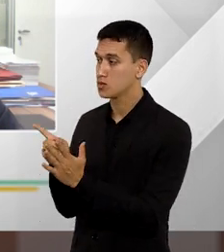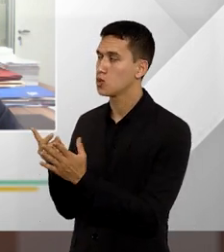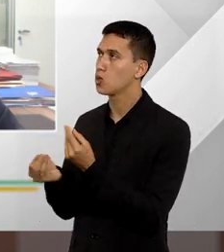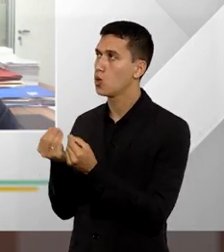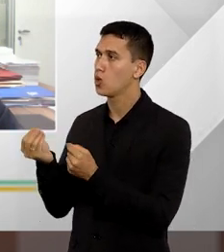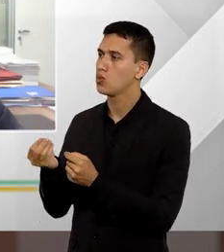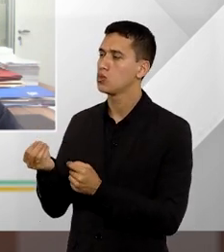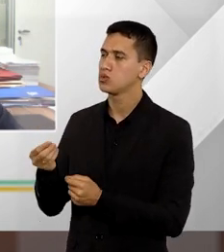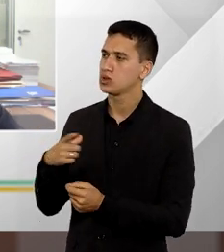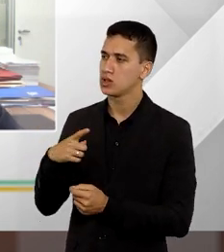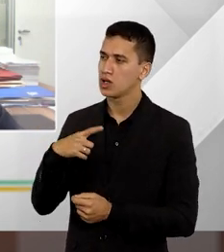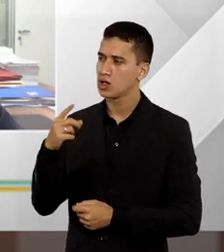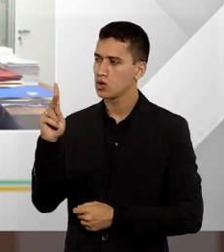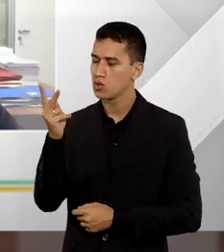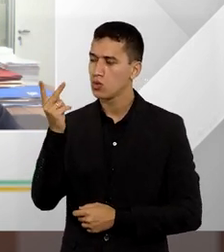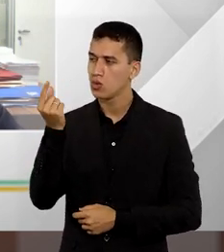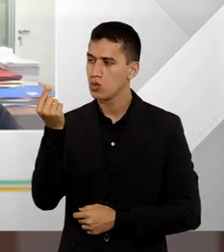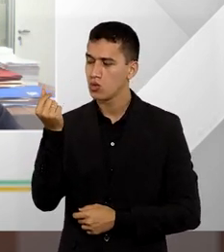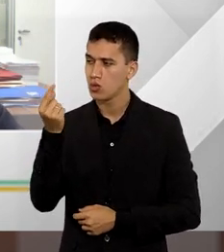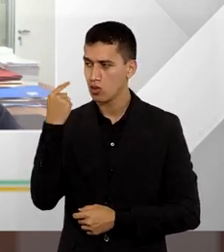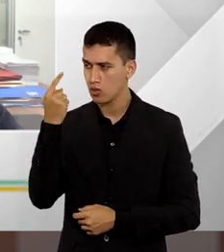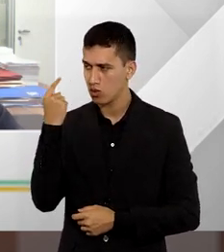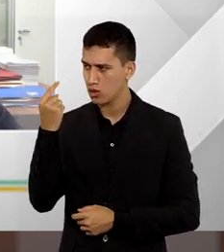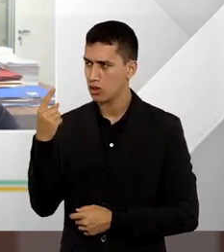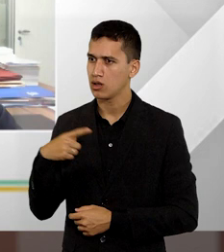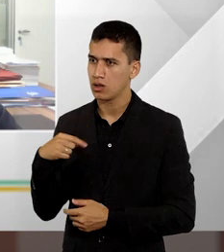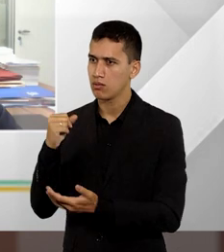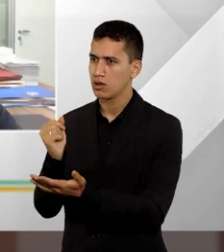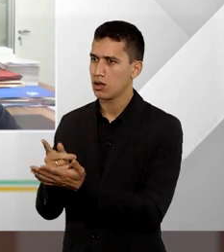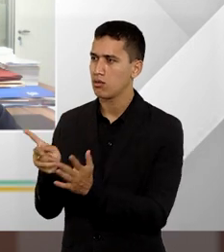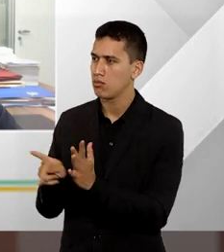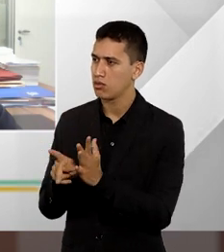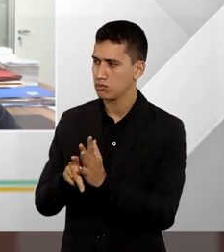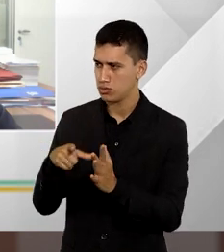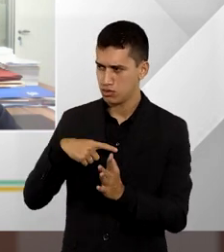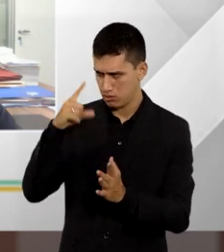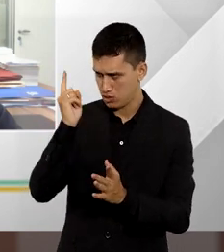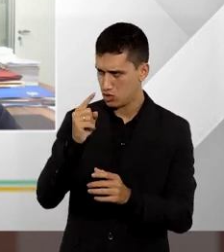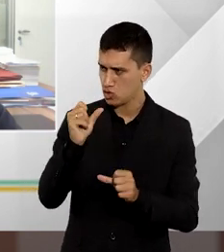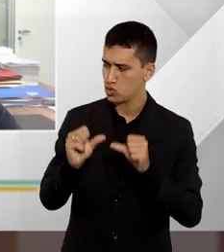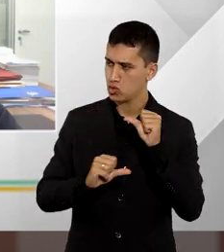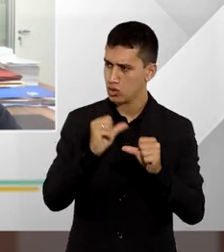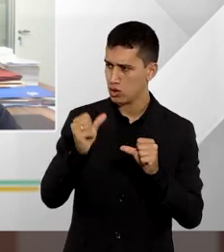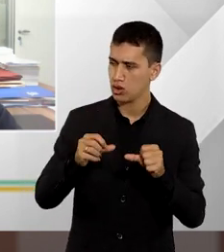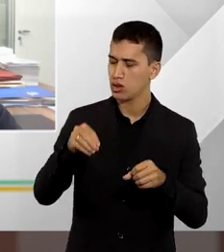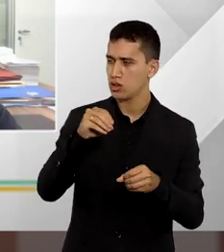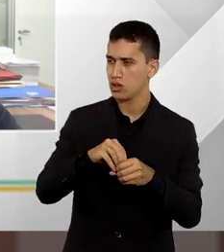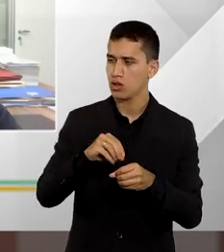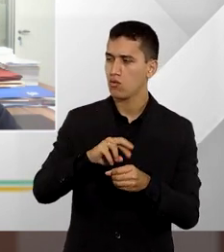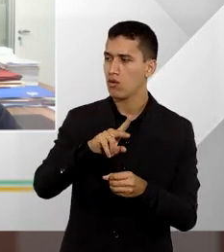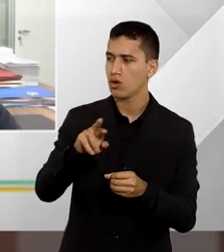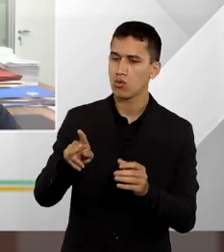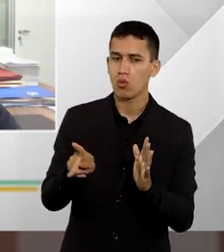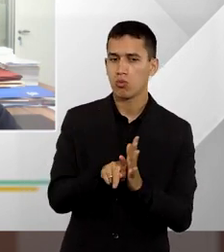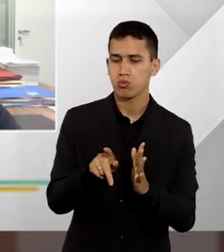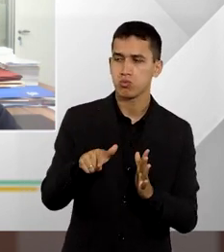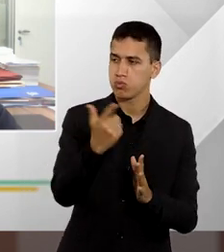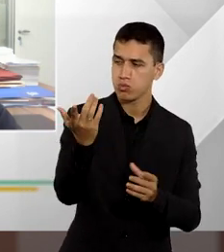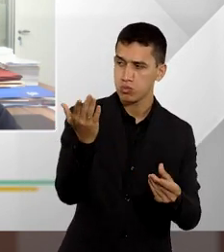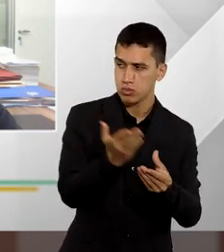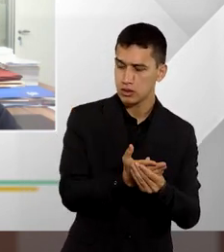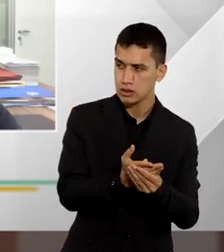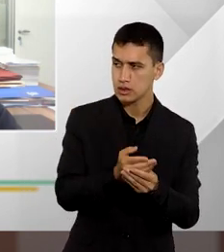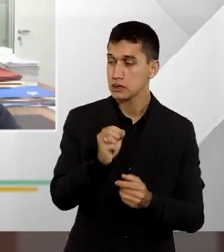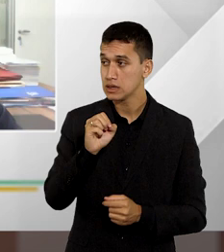honorários sucumbenciais a um advogado que teve o mandato revogado em meio a uma sucessão de outros patronos da ação? E